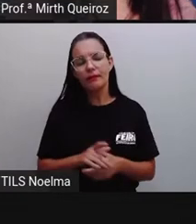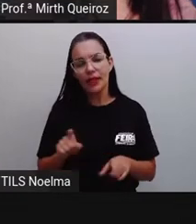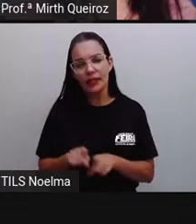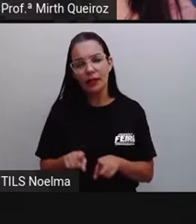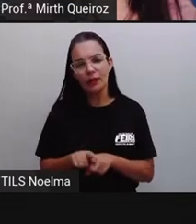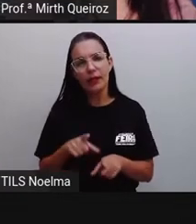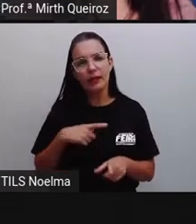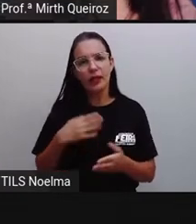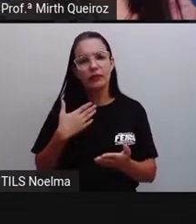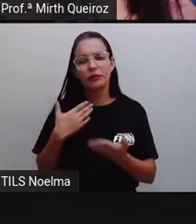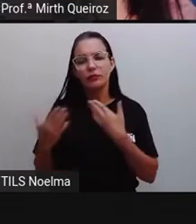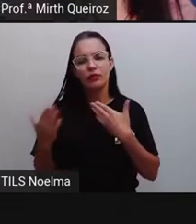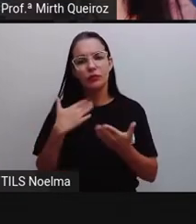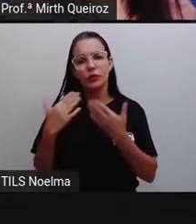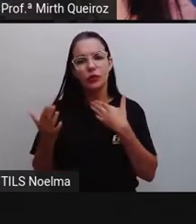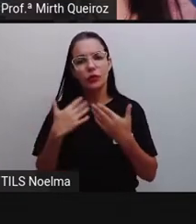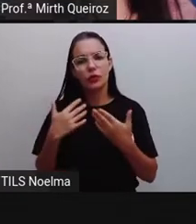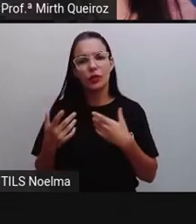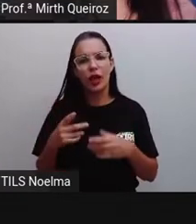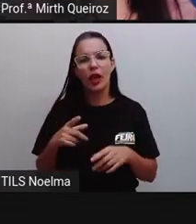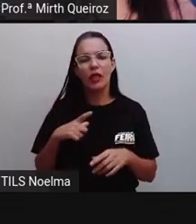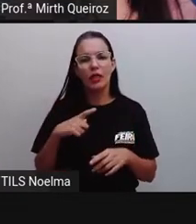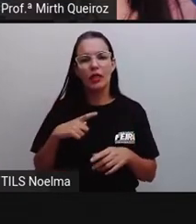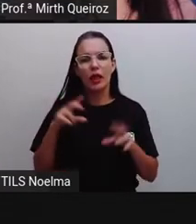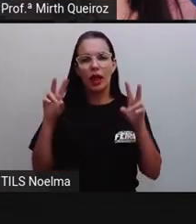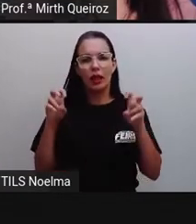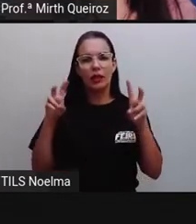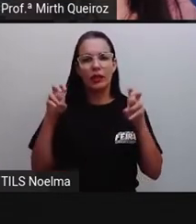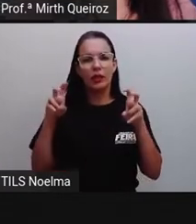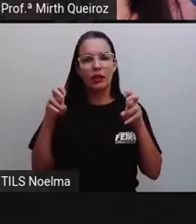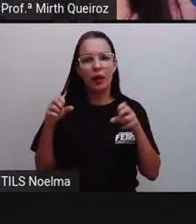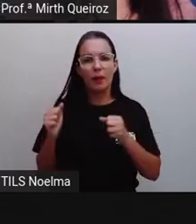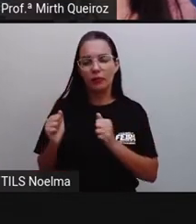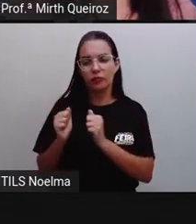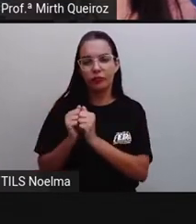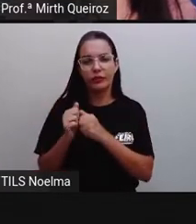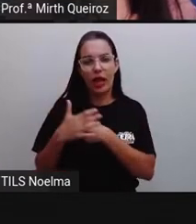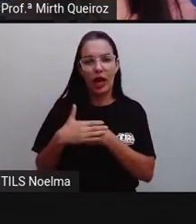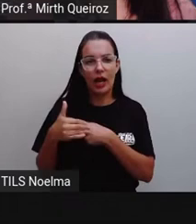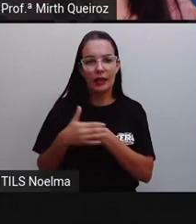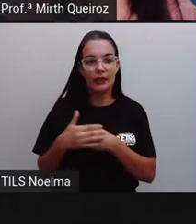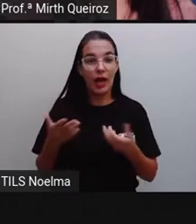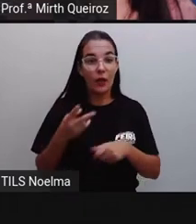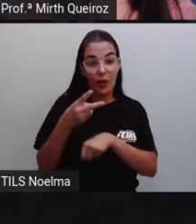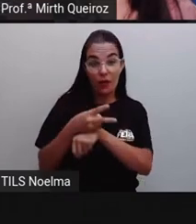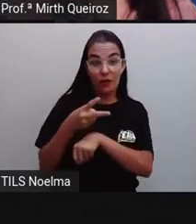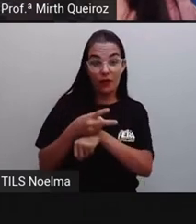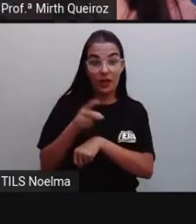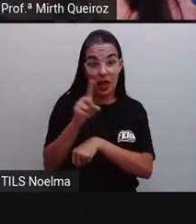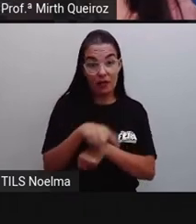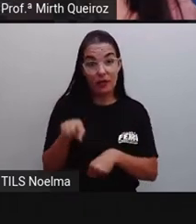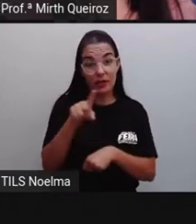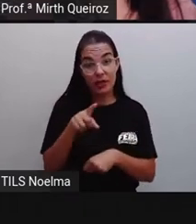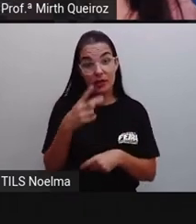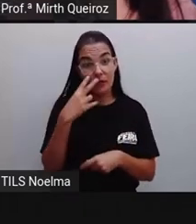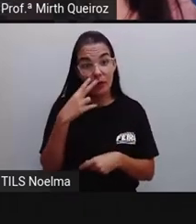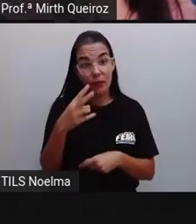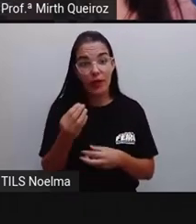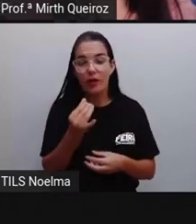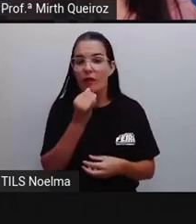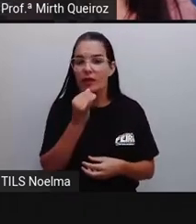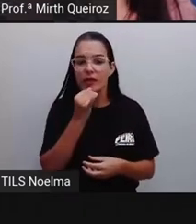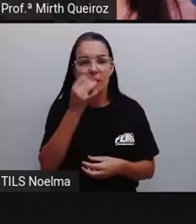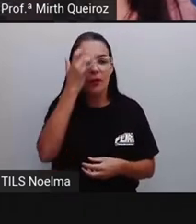discussão de temas íntimos, certo? Eu vou apresentar para vocês esse vídeo e vocês vão ver um exemplo